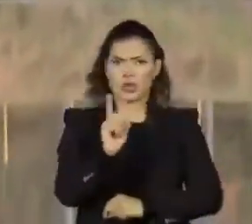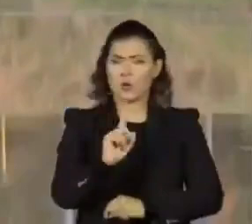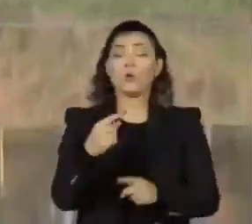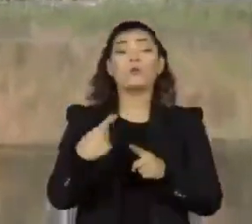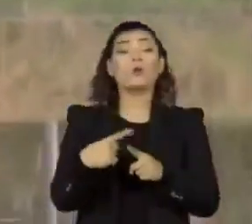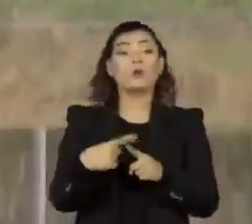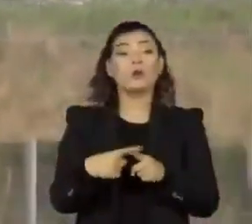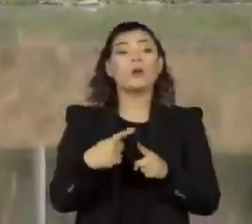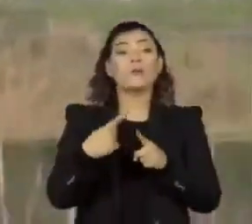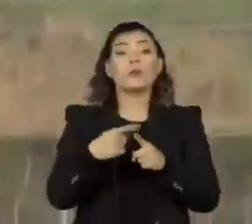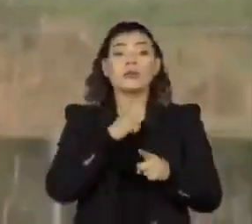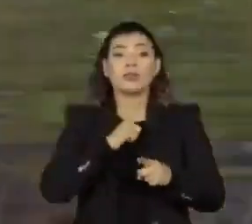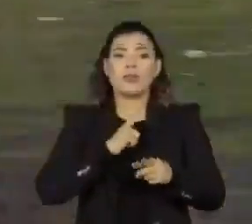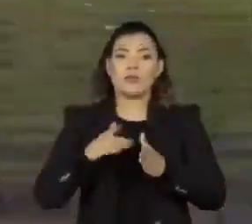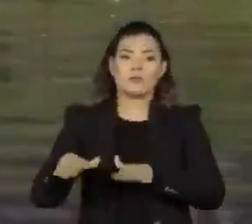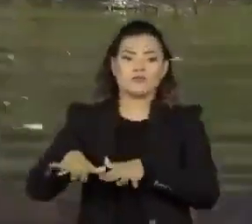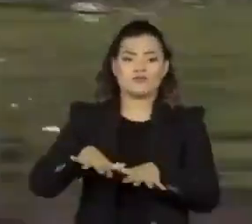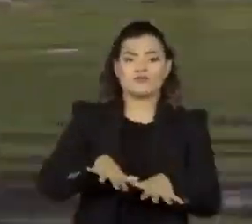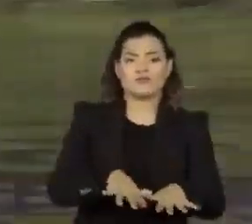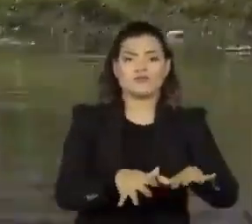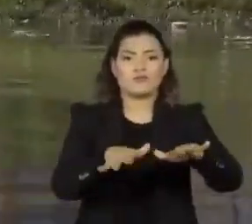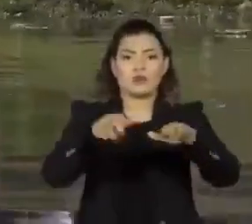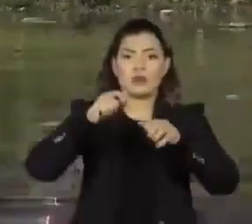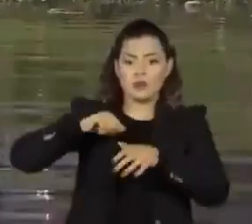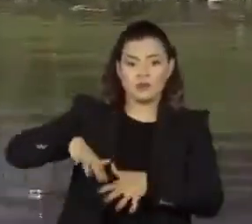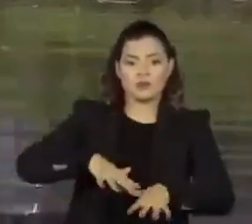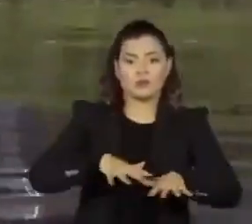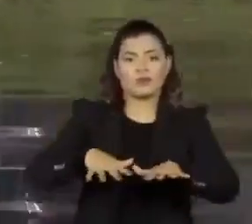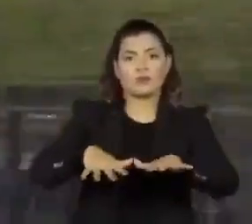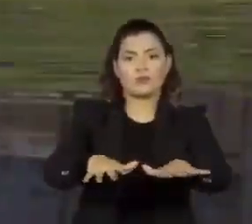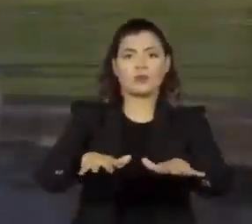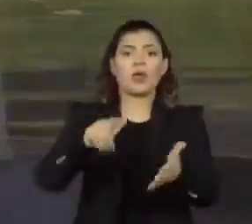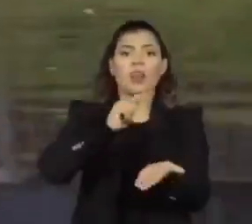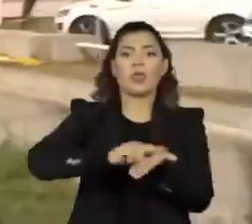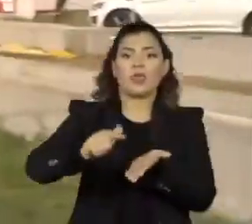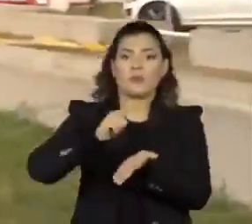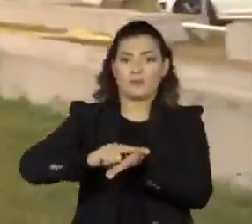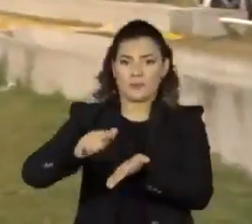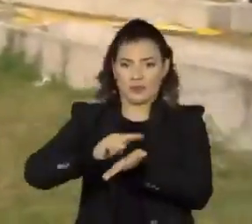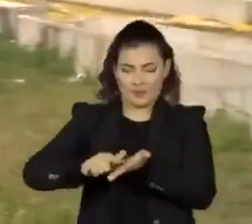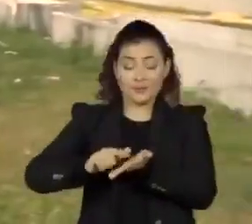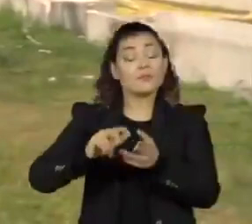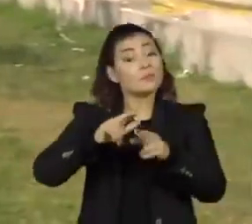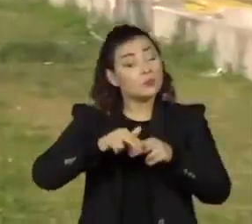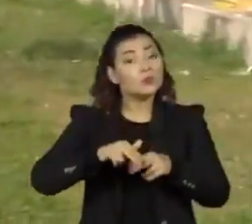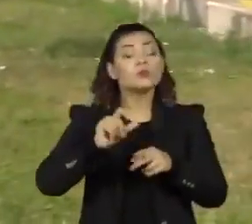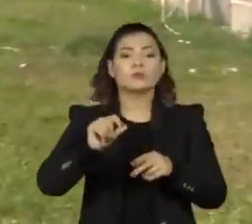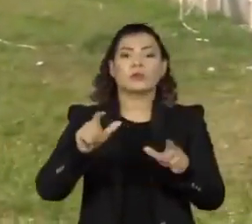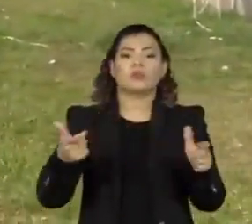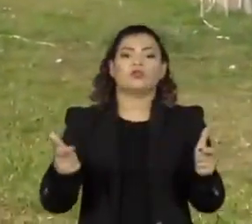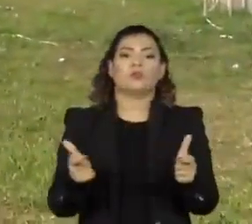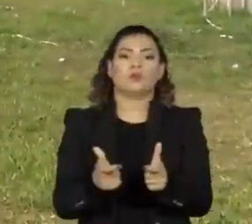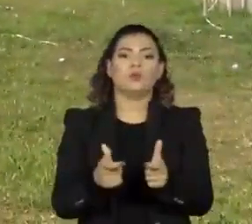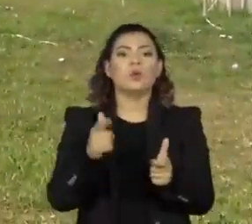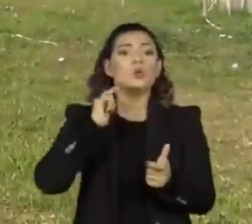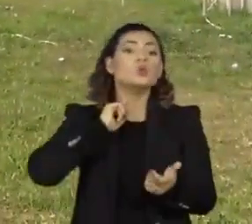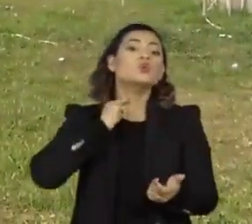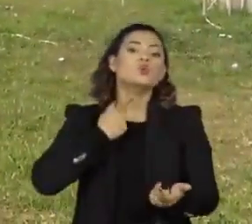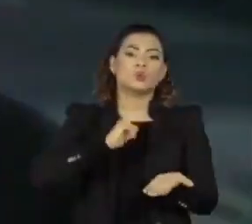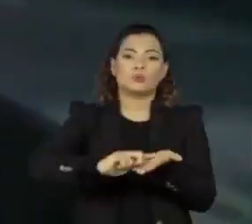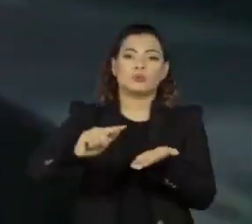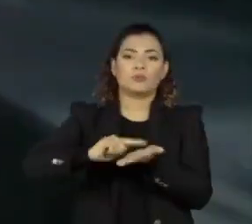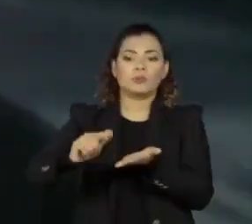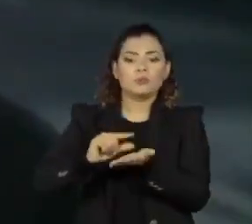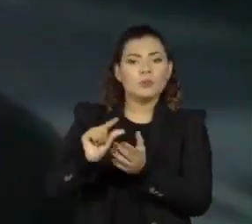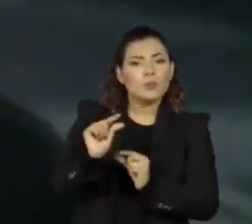chegaram ali levados por afluentes que jogam água menos contaminada no Pinheiros, o que reduz a concentração de poluentes no